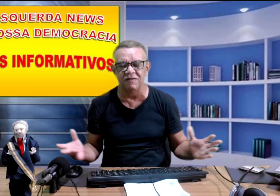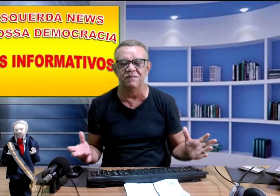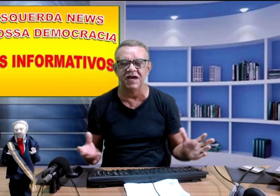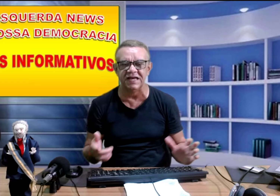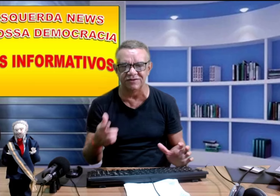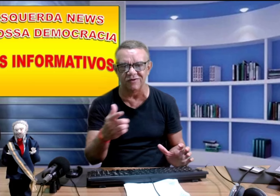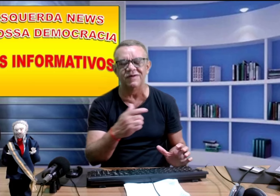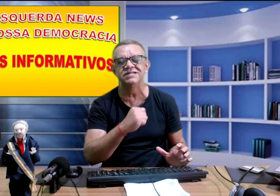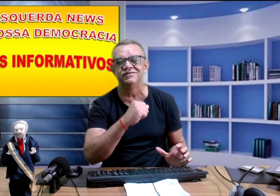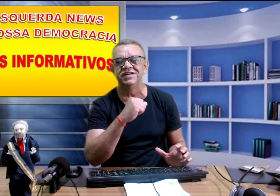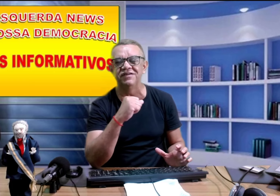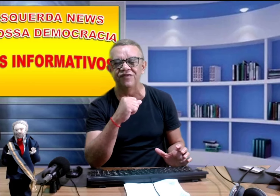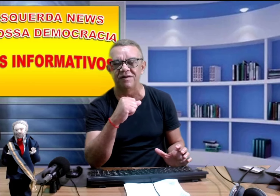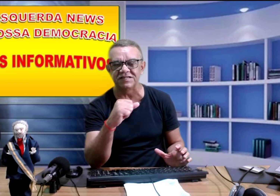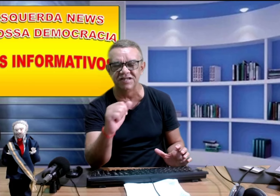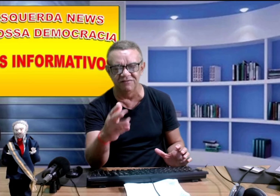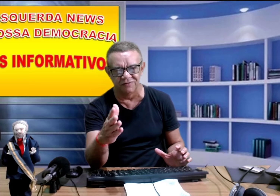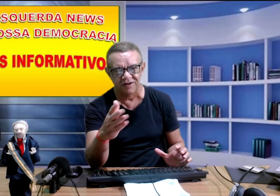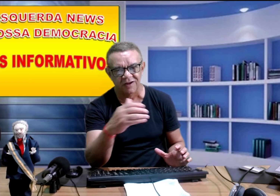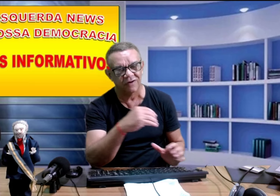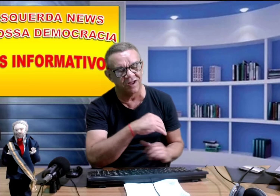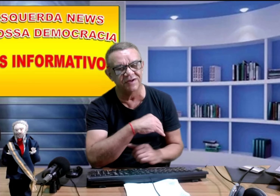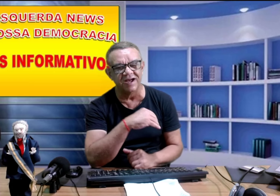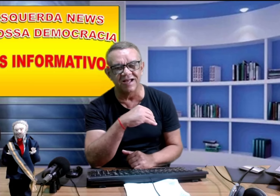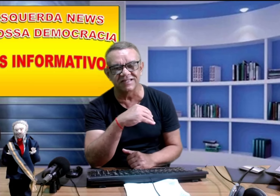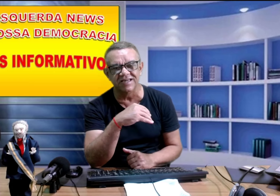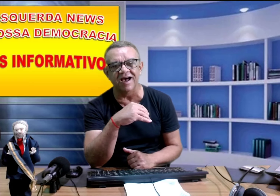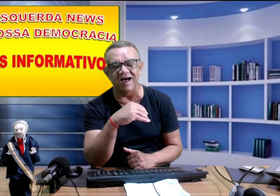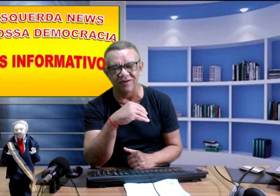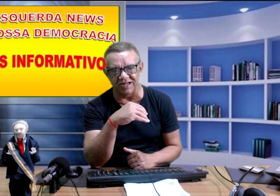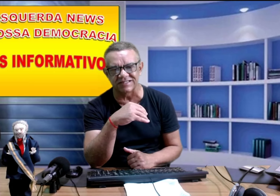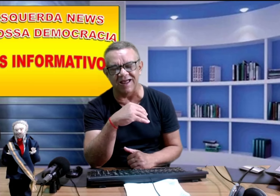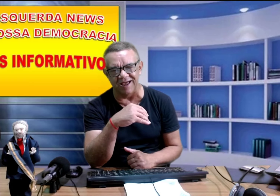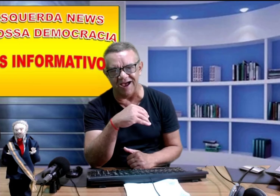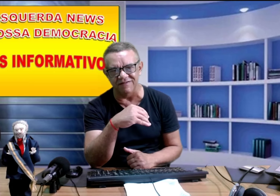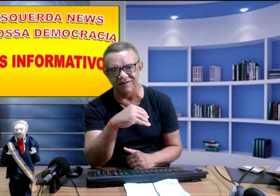qualquer momento Com mais um vídeo Informativo Ou durante As nossas lives vídeo Silva aí aí E